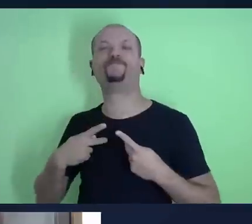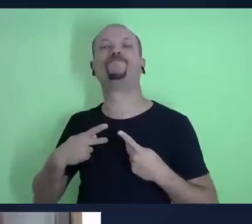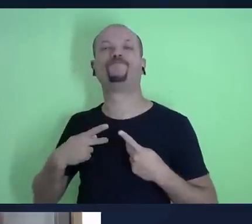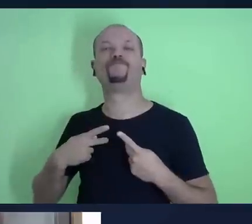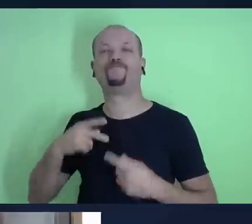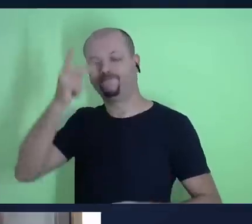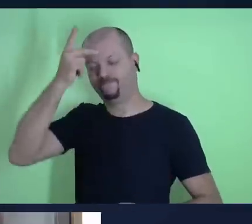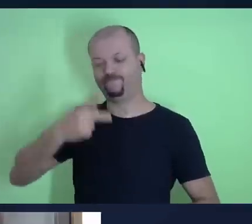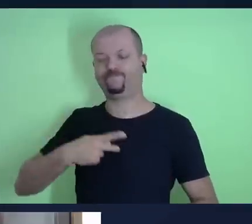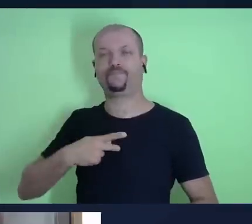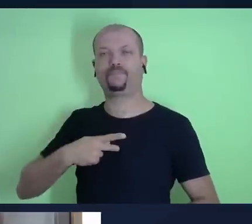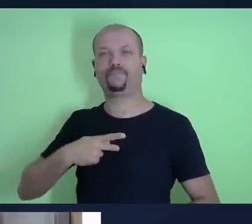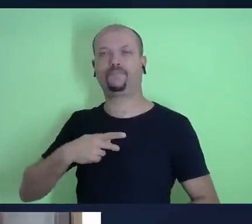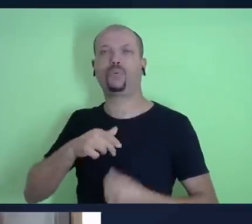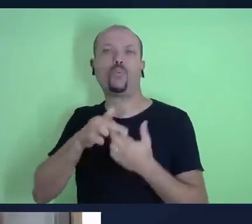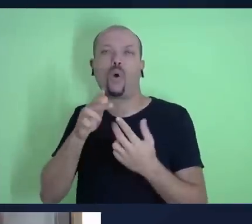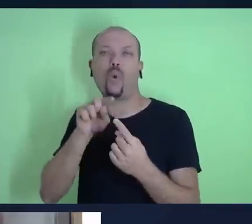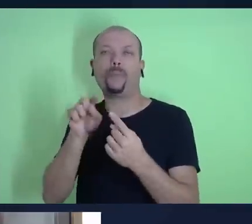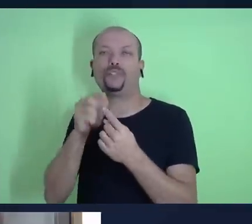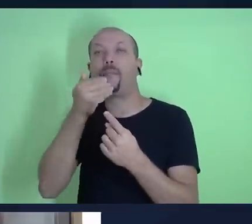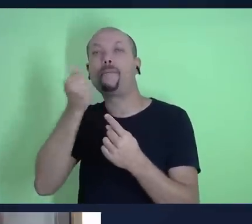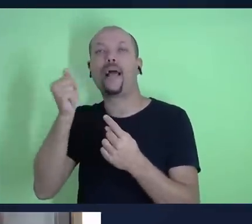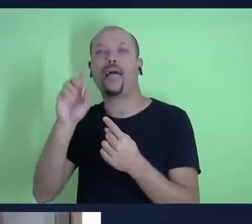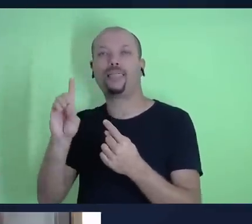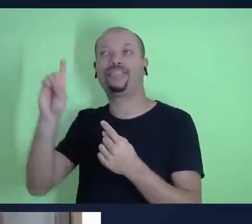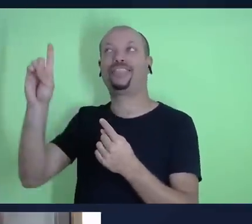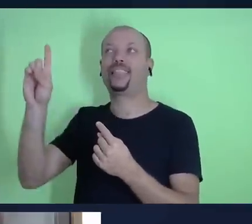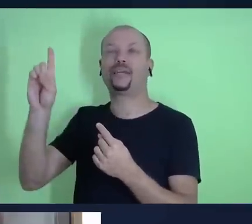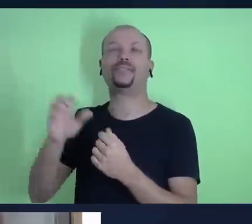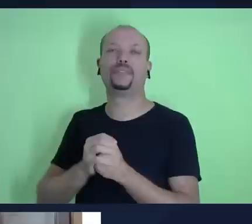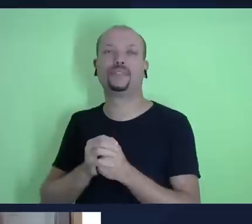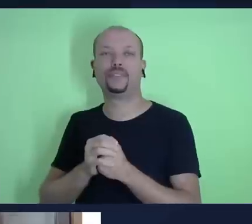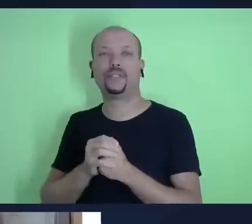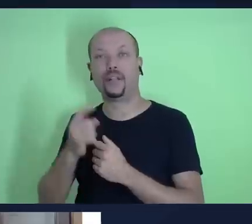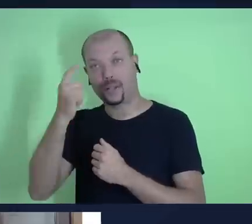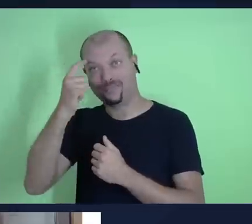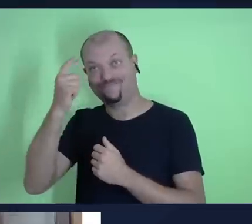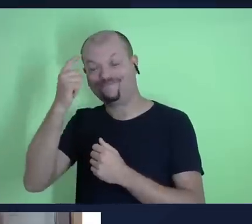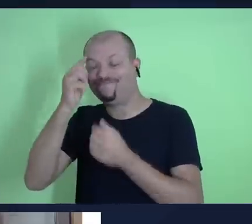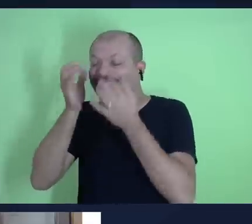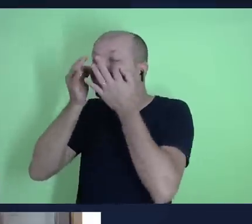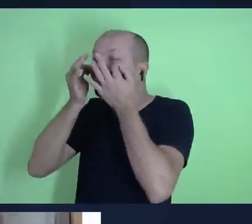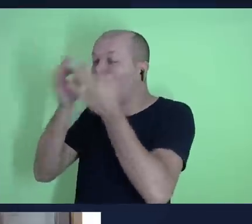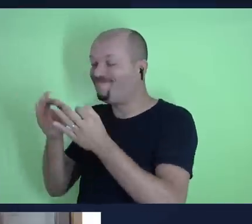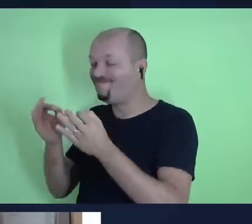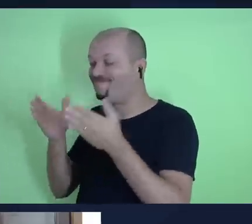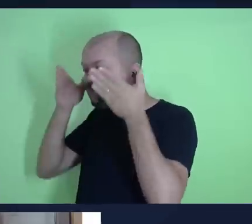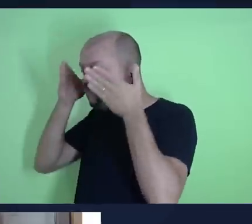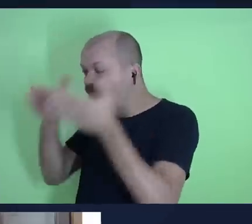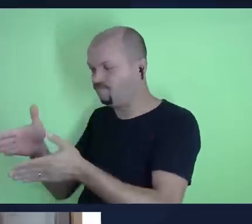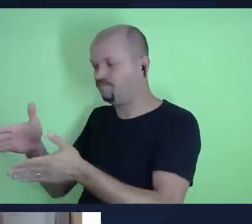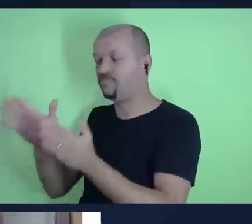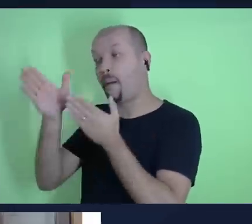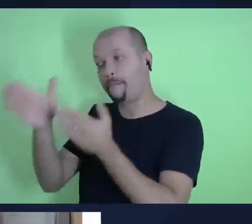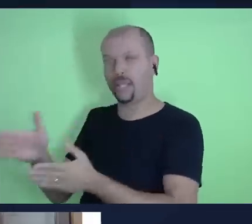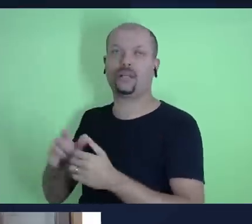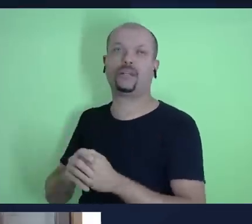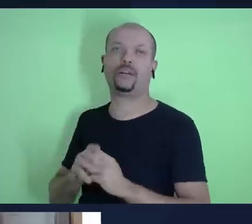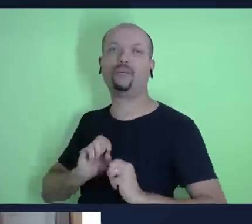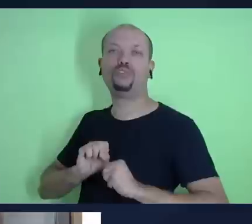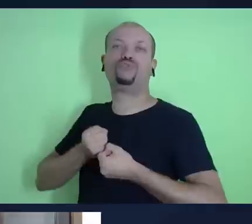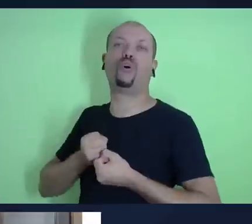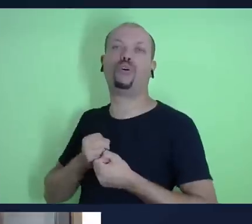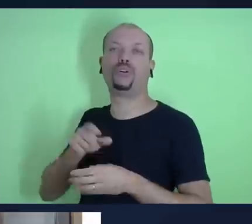nós mesmos para ocuparmos a nossa mente a nossa atenção e dedicarmos os nossos esforços o dízimo